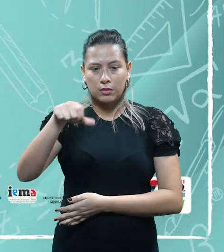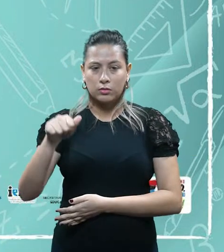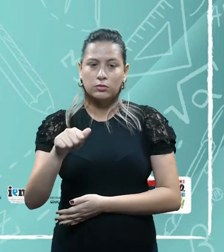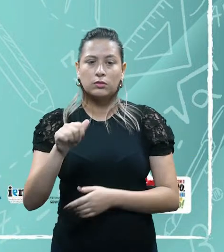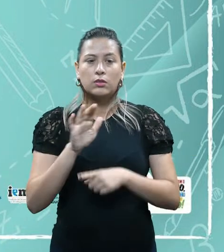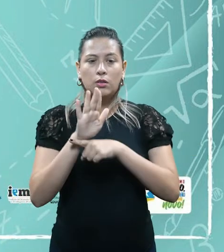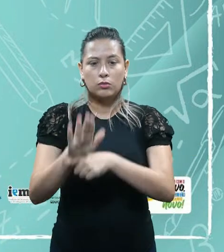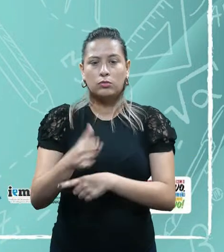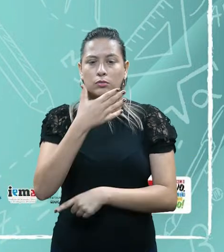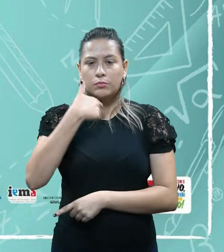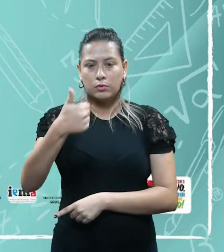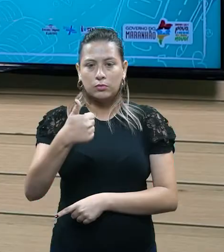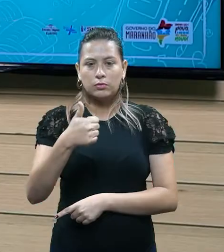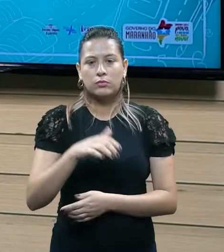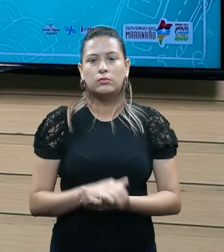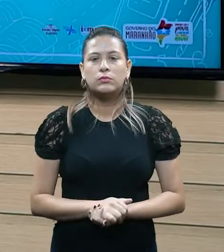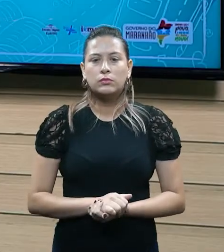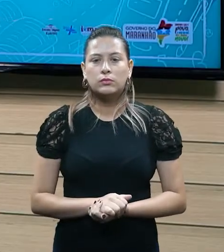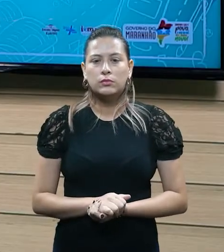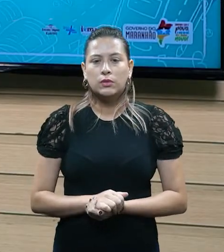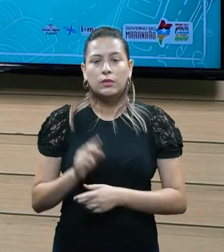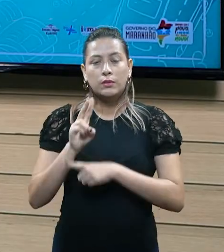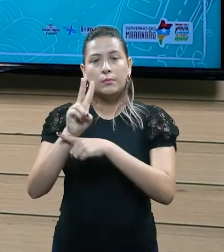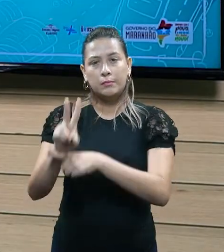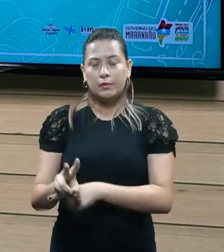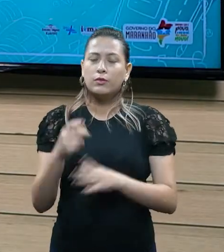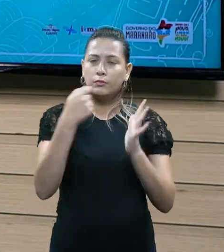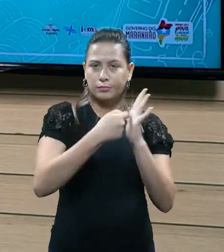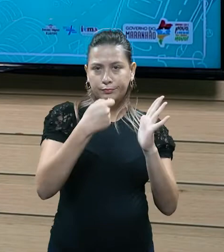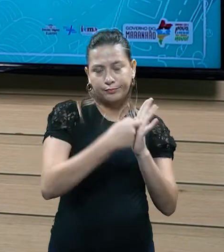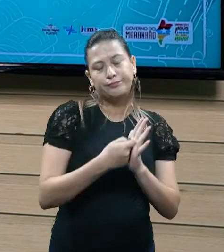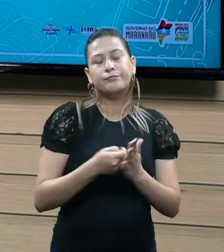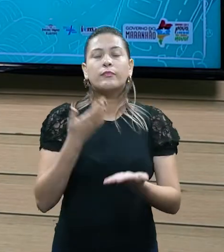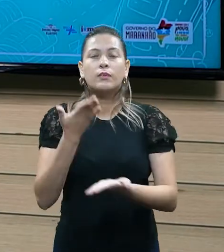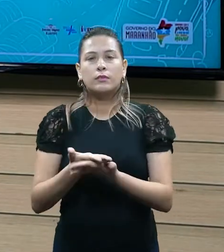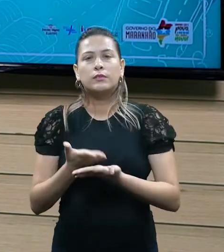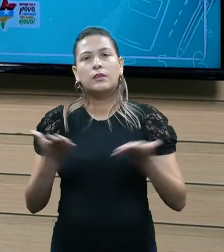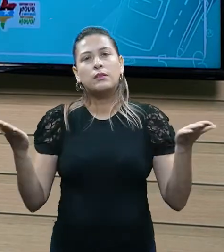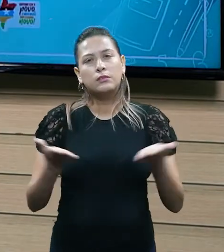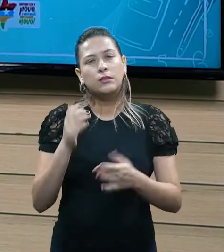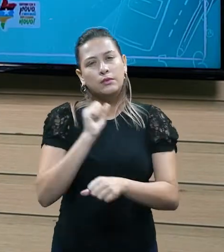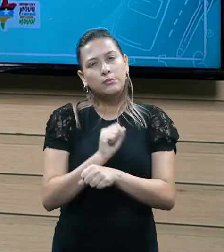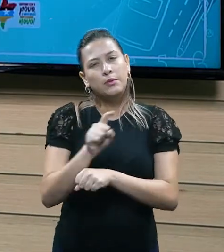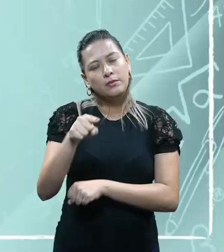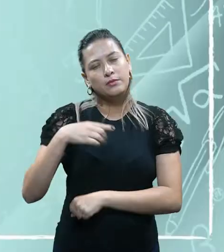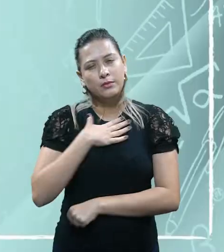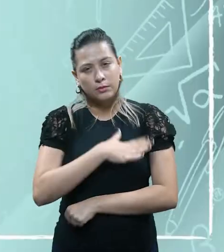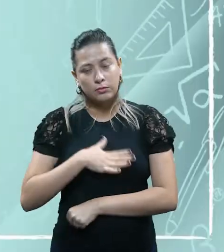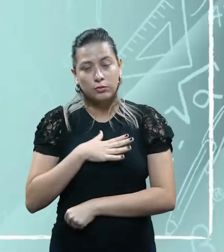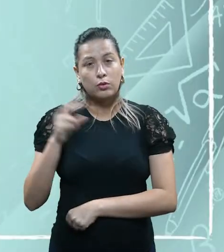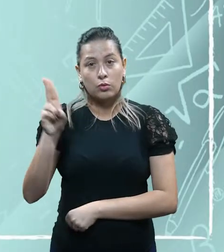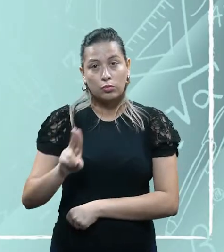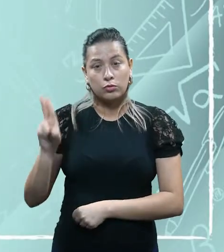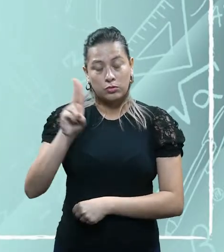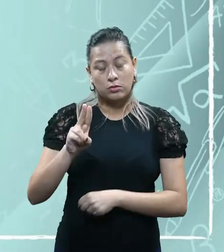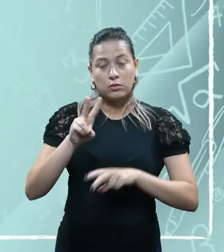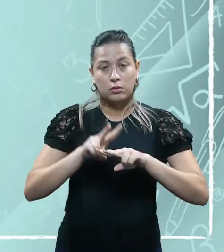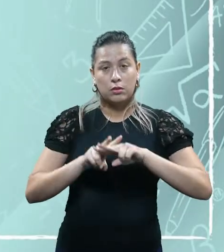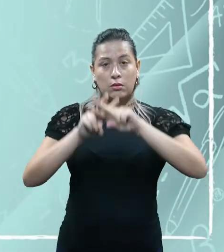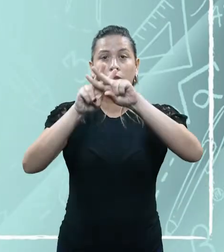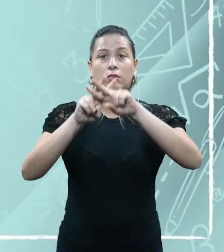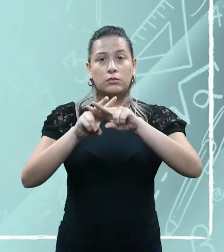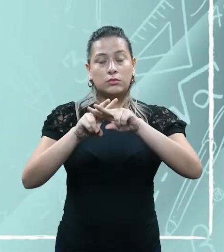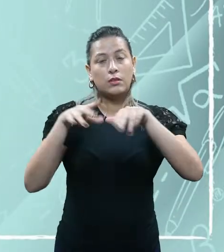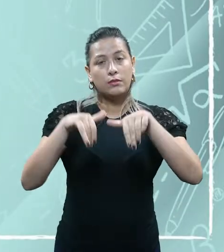contribuição e empréstimos compulsórios, ok? Essa foi a nossa aula de hoje, espero que vocês tenham gostado, utilizem a nossa hashtag,